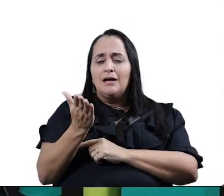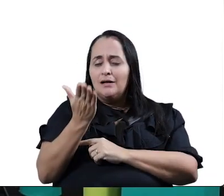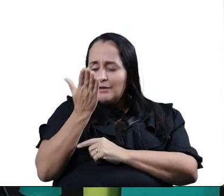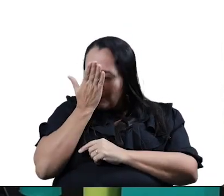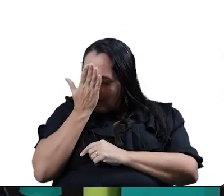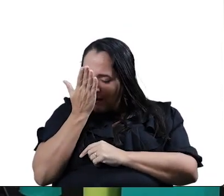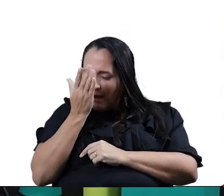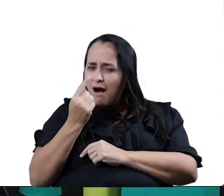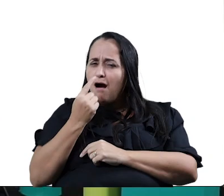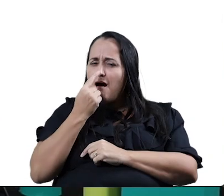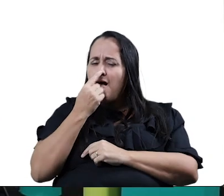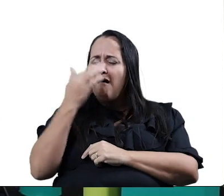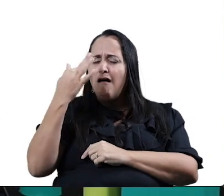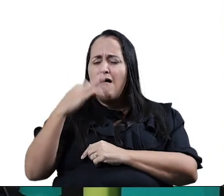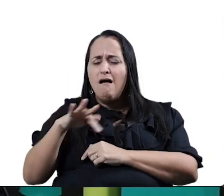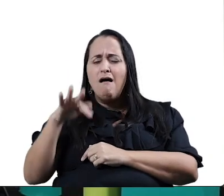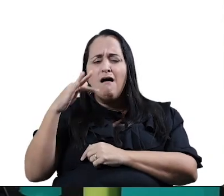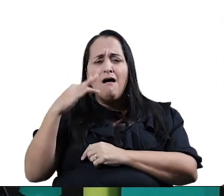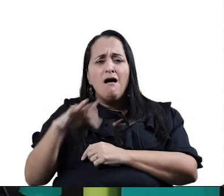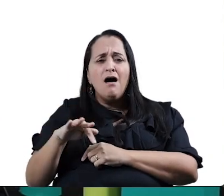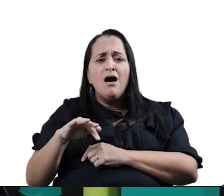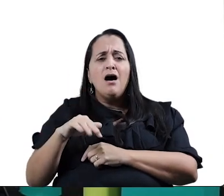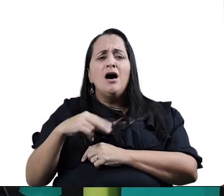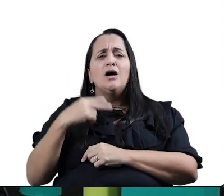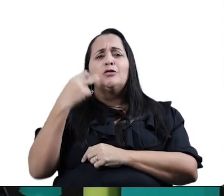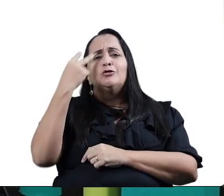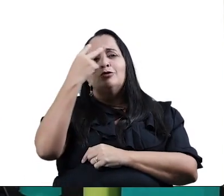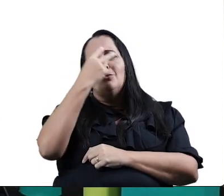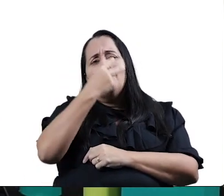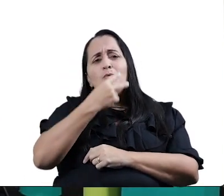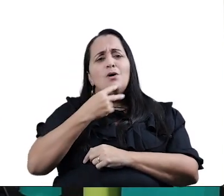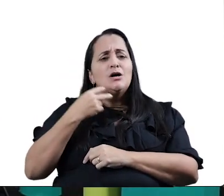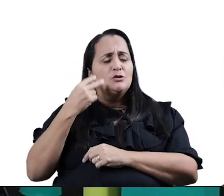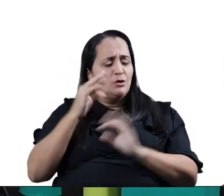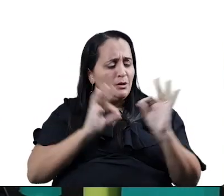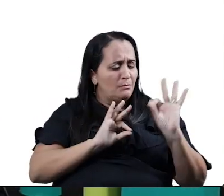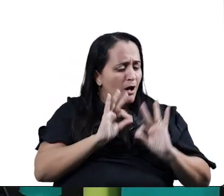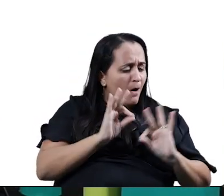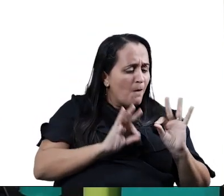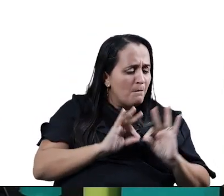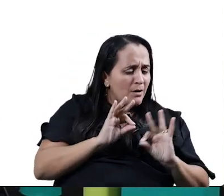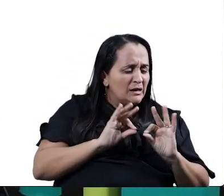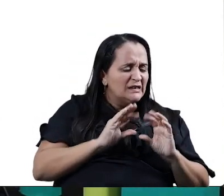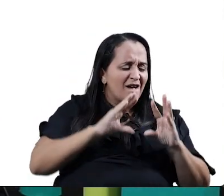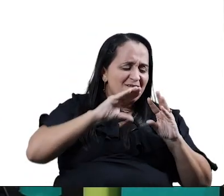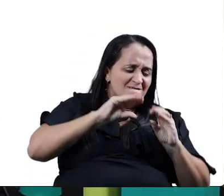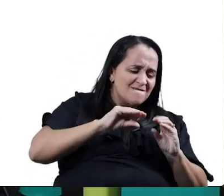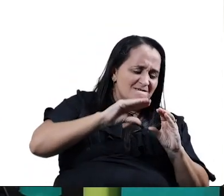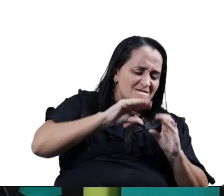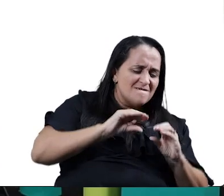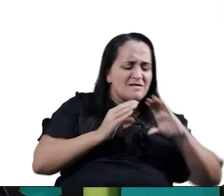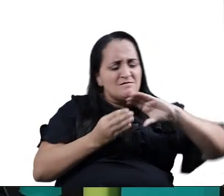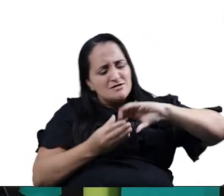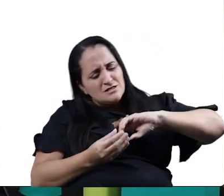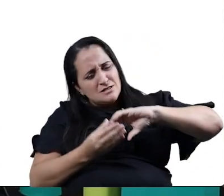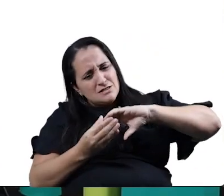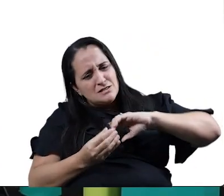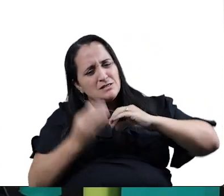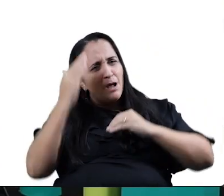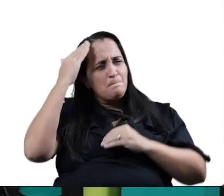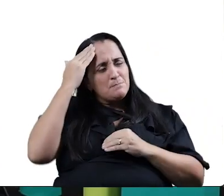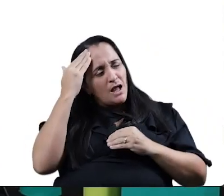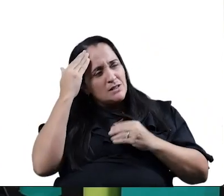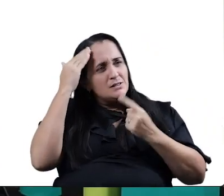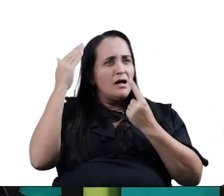chão. Levou duas horas para fazer a arrumação. Desamassa aqui, desamassa